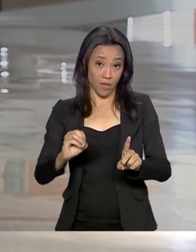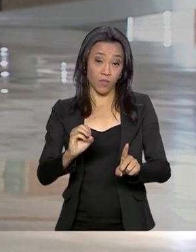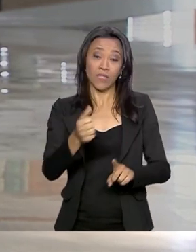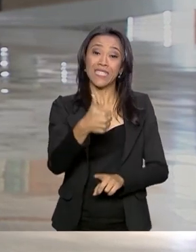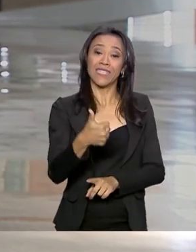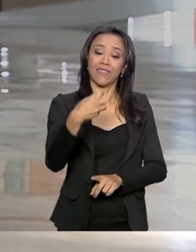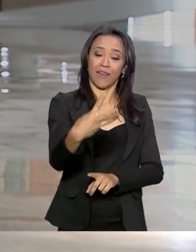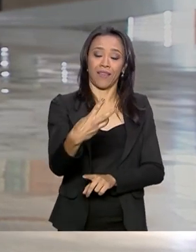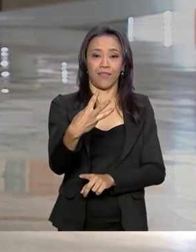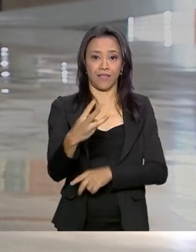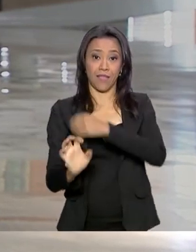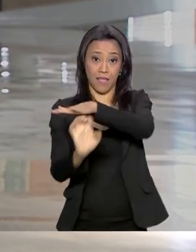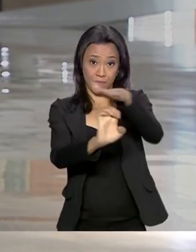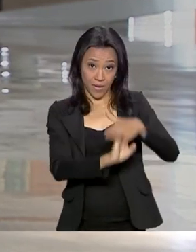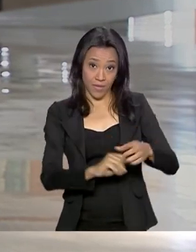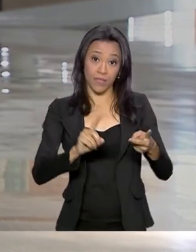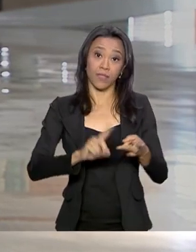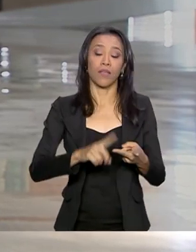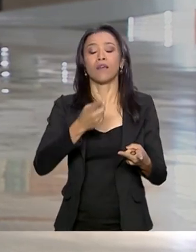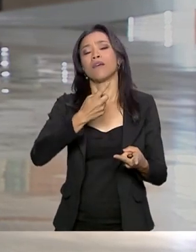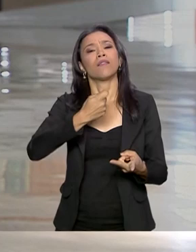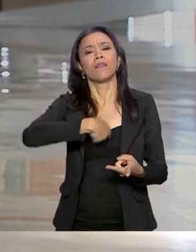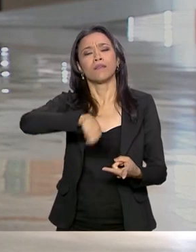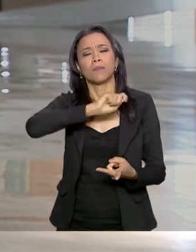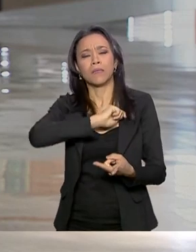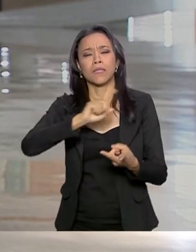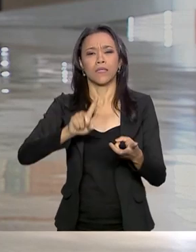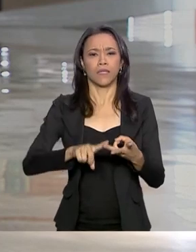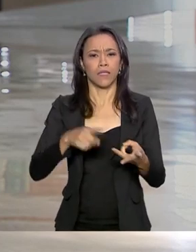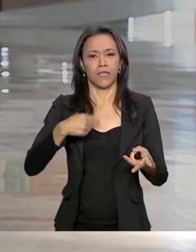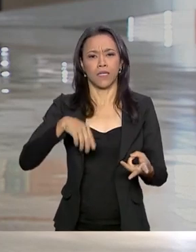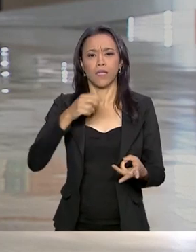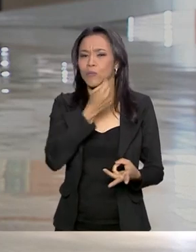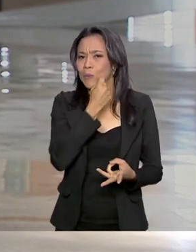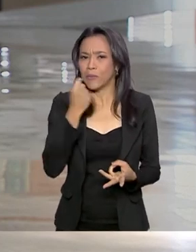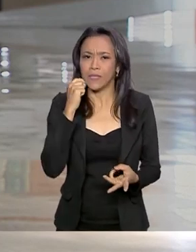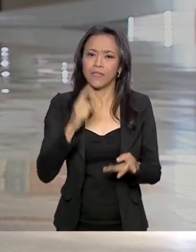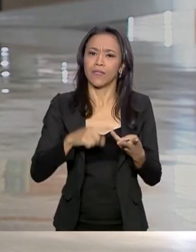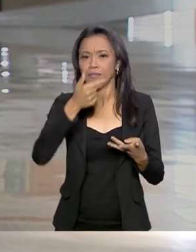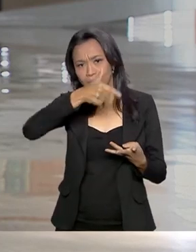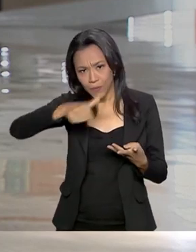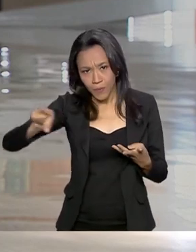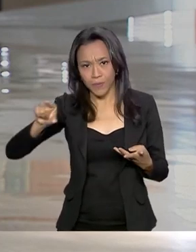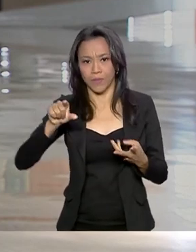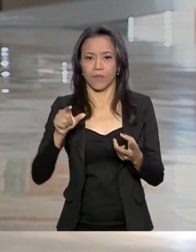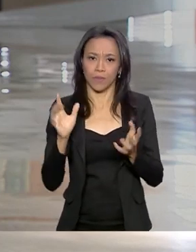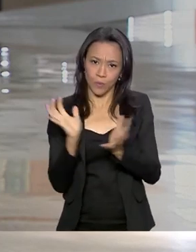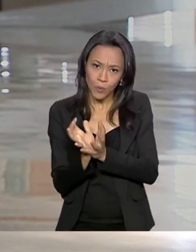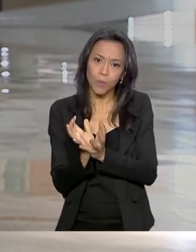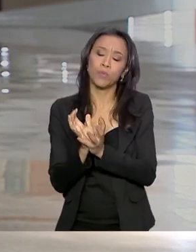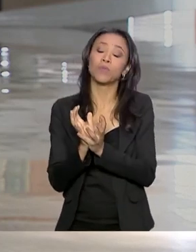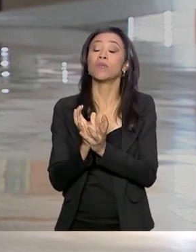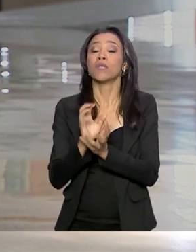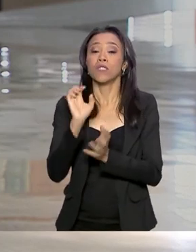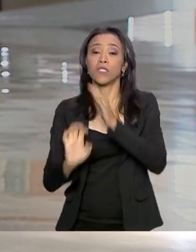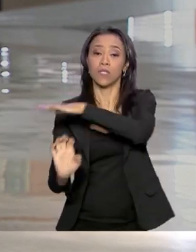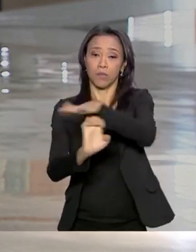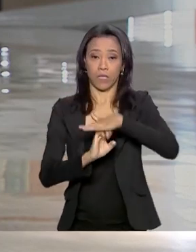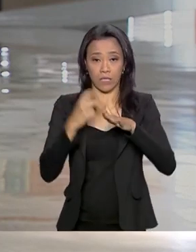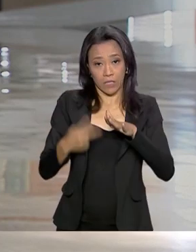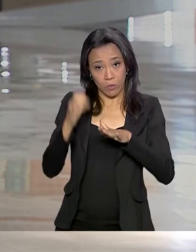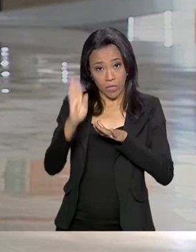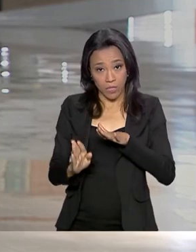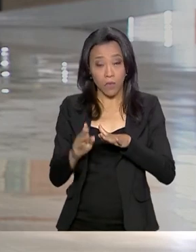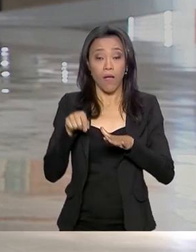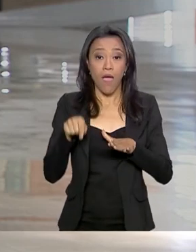vencedoras, uma espanhola, uma suíça e um consórcio de empresas brasileiras. Elas terão daqui em diante o compromisso de